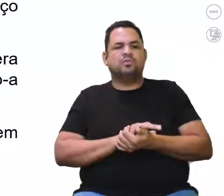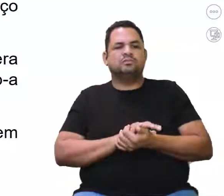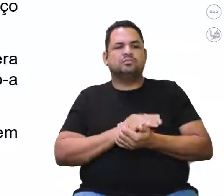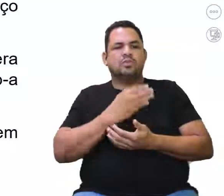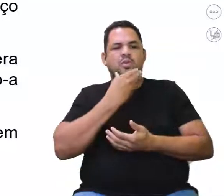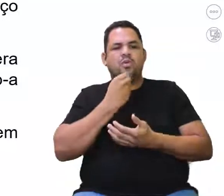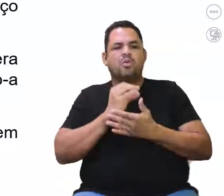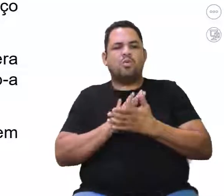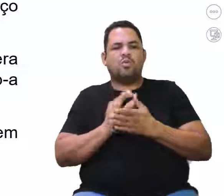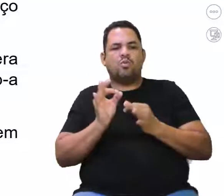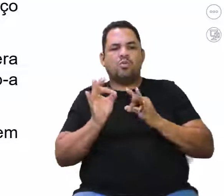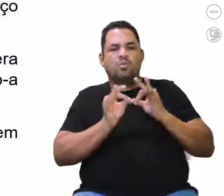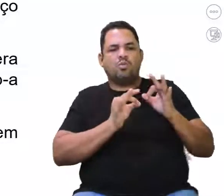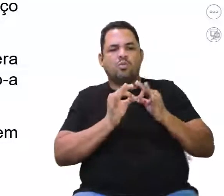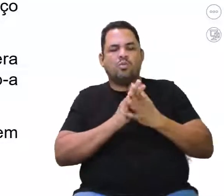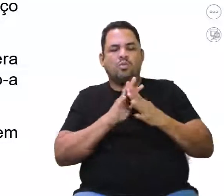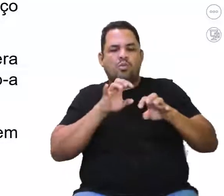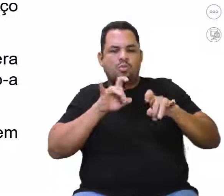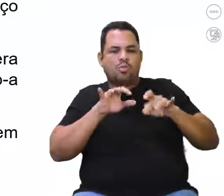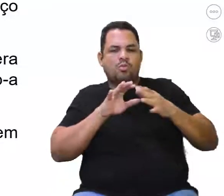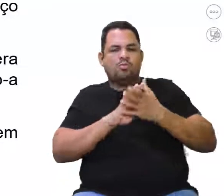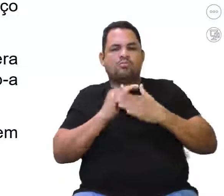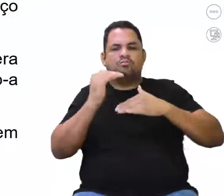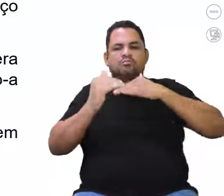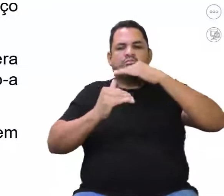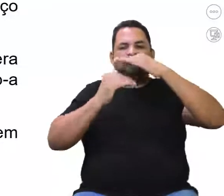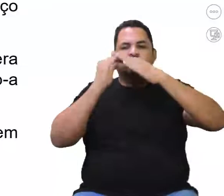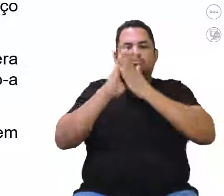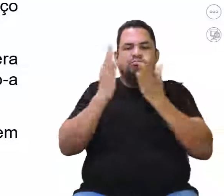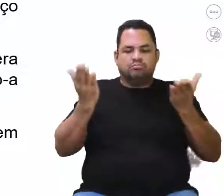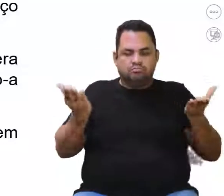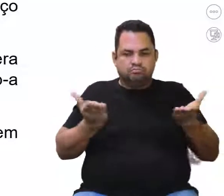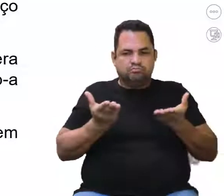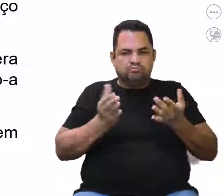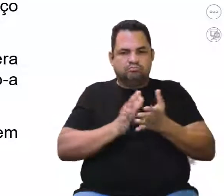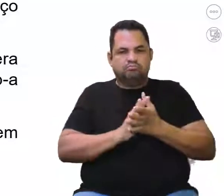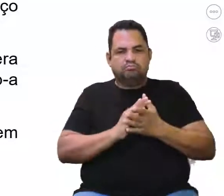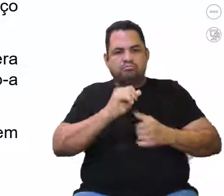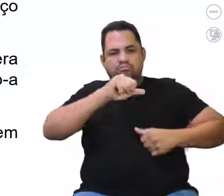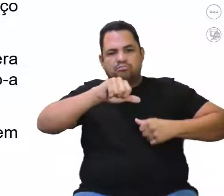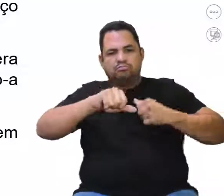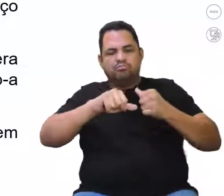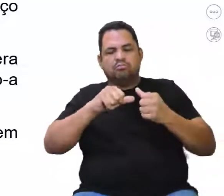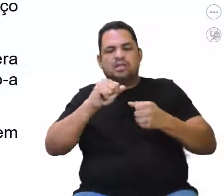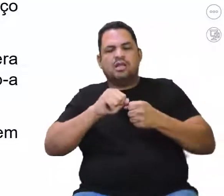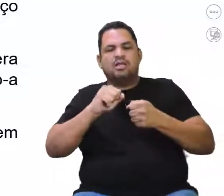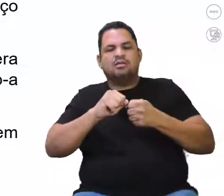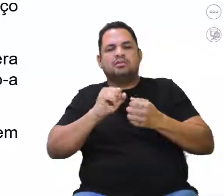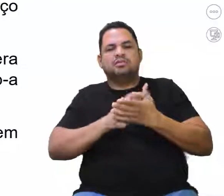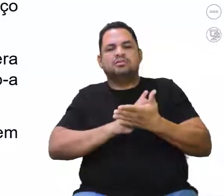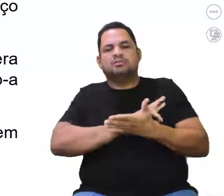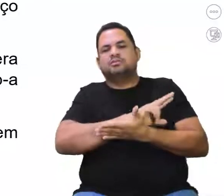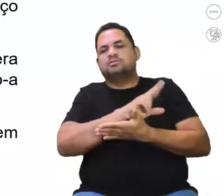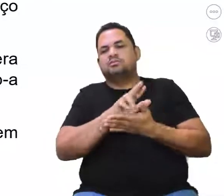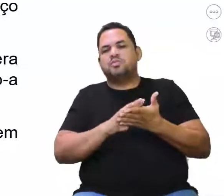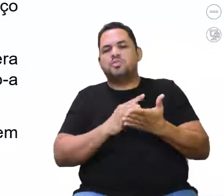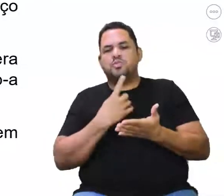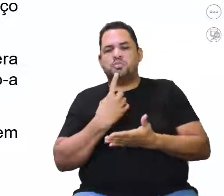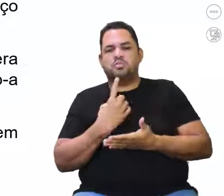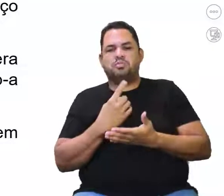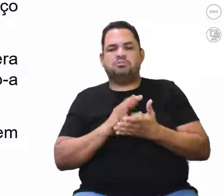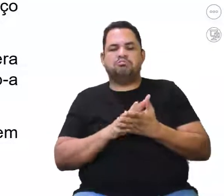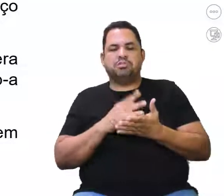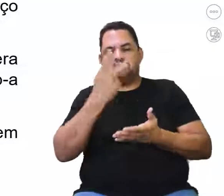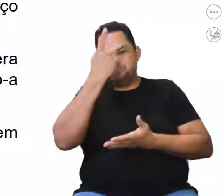O homem criou o computador que evolui e hoje opera várias ações antes feitas pelas